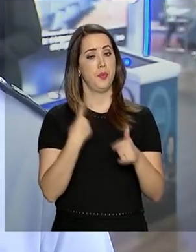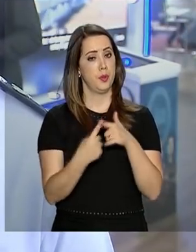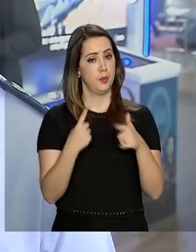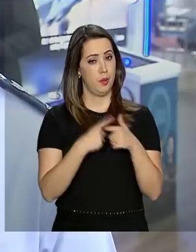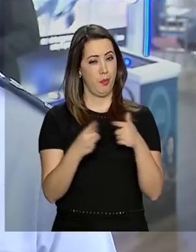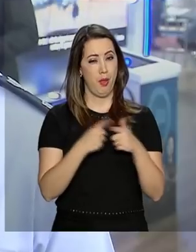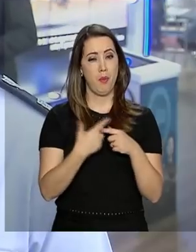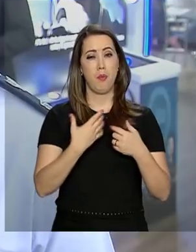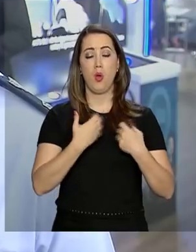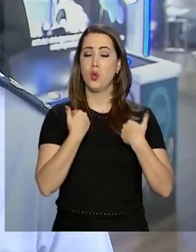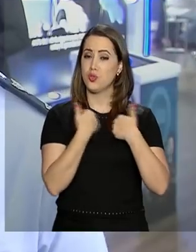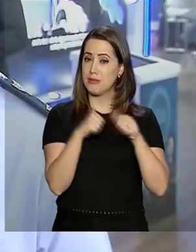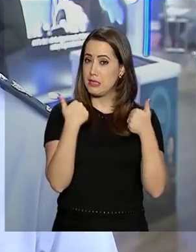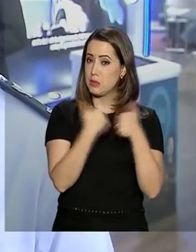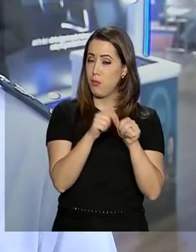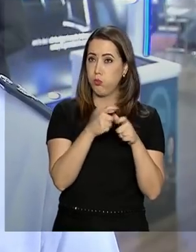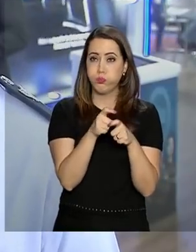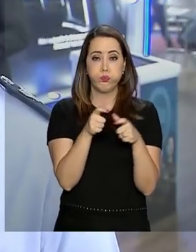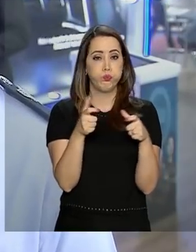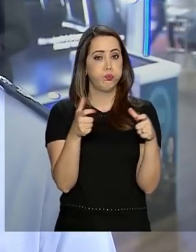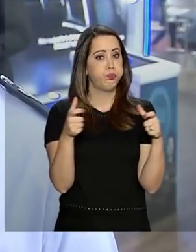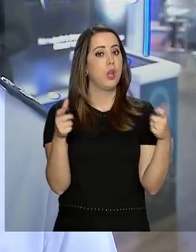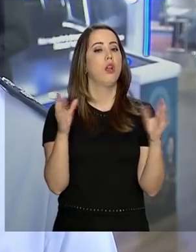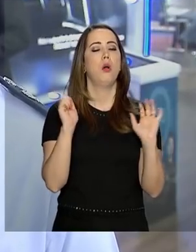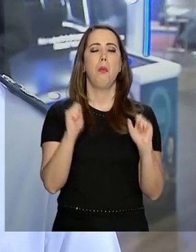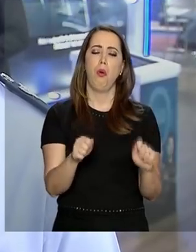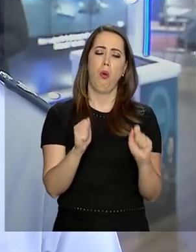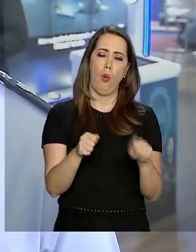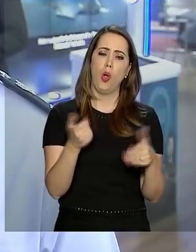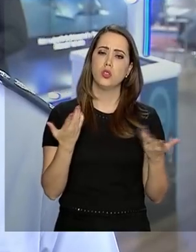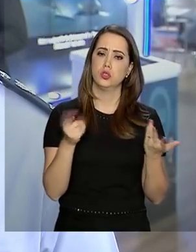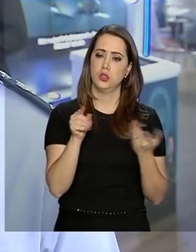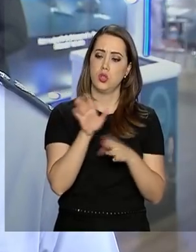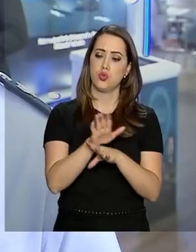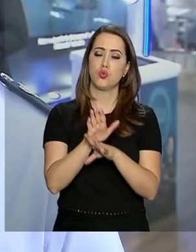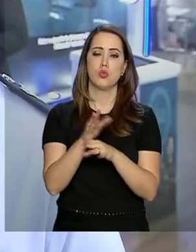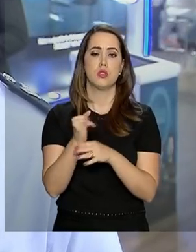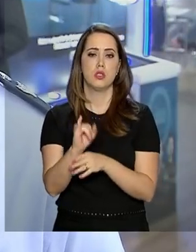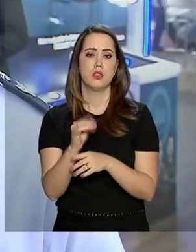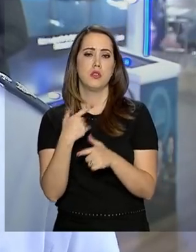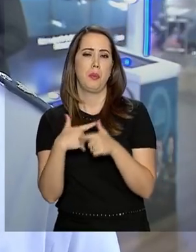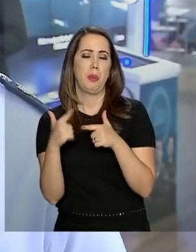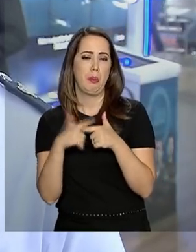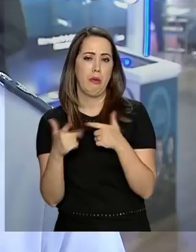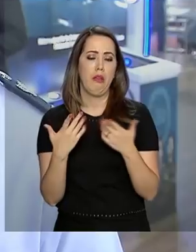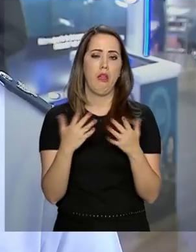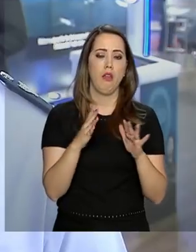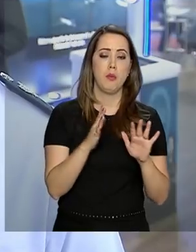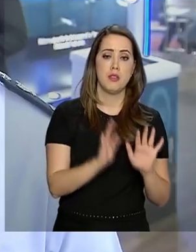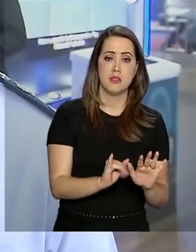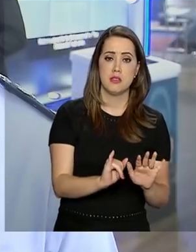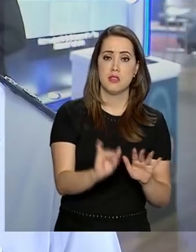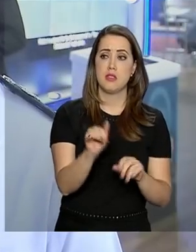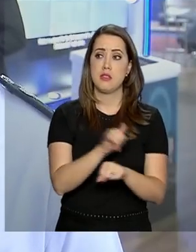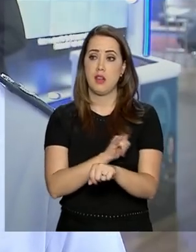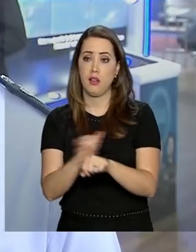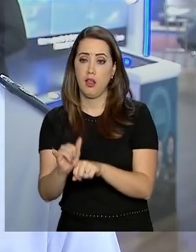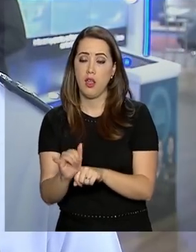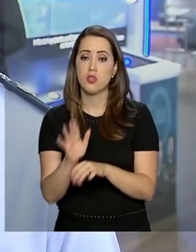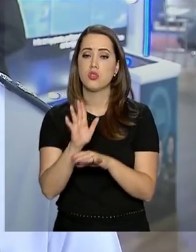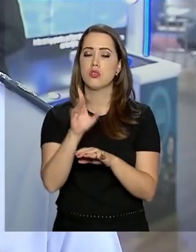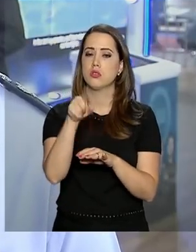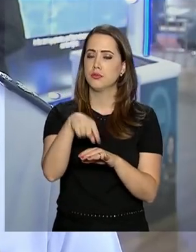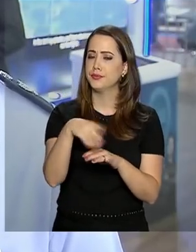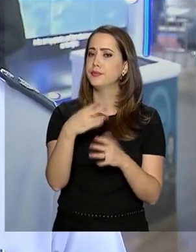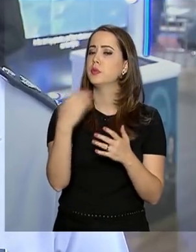transportes e para apoio nessas questões de calamidade e questões estratégicas, questões